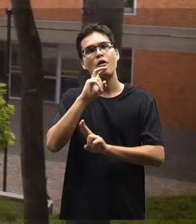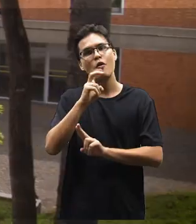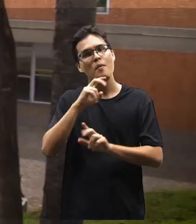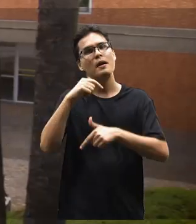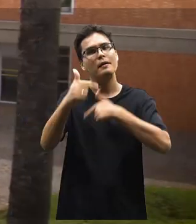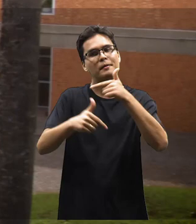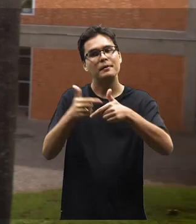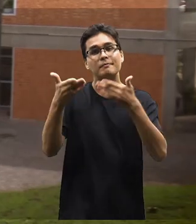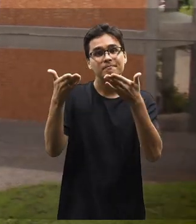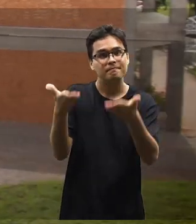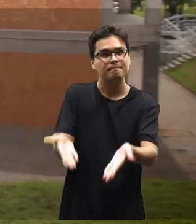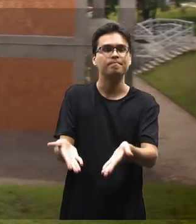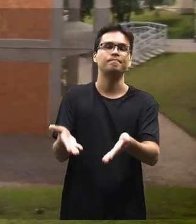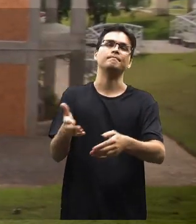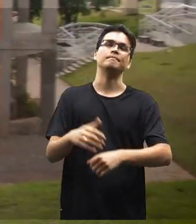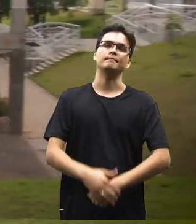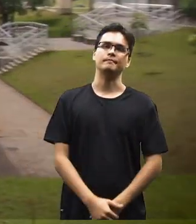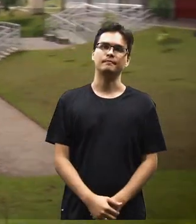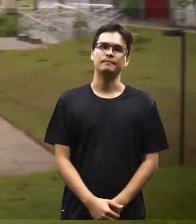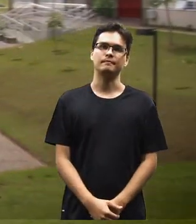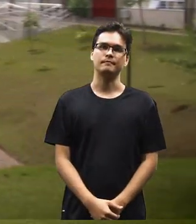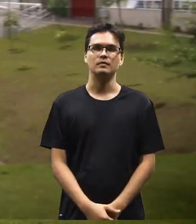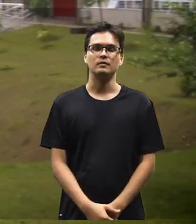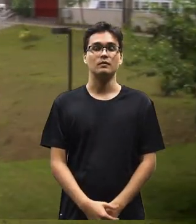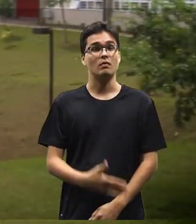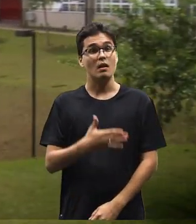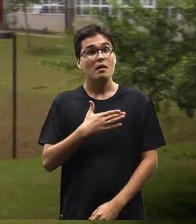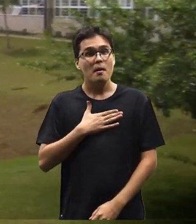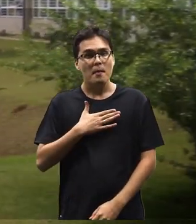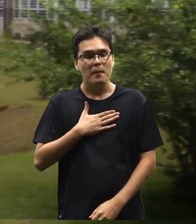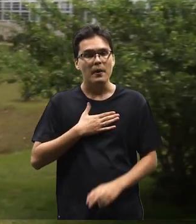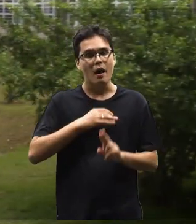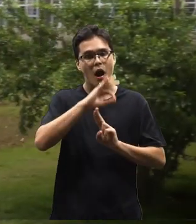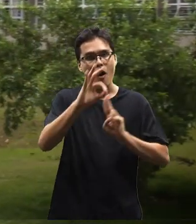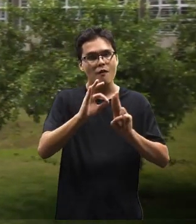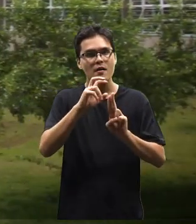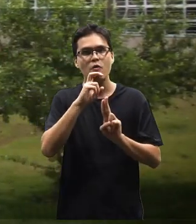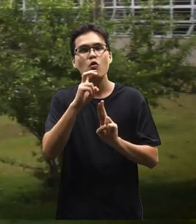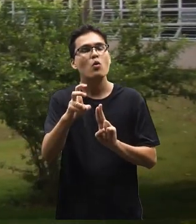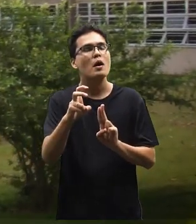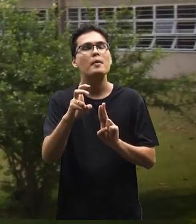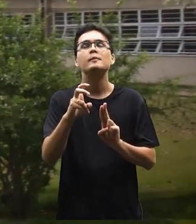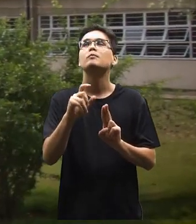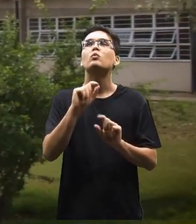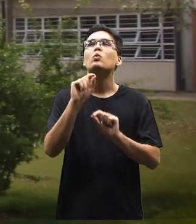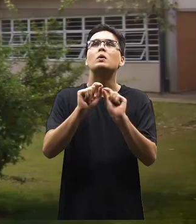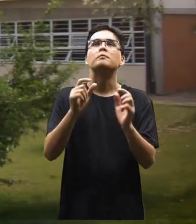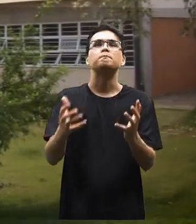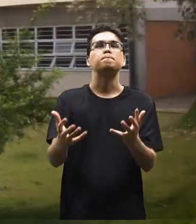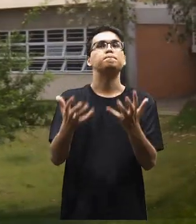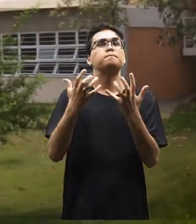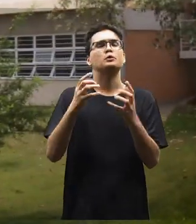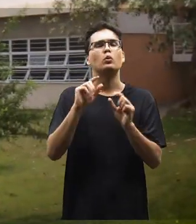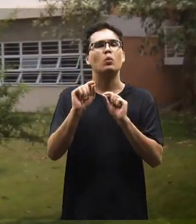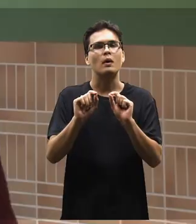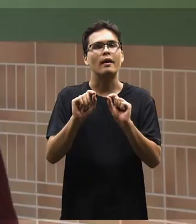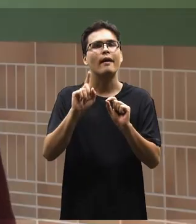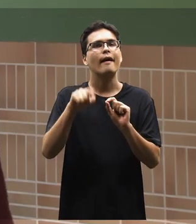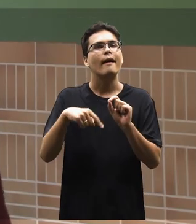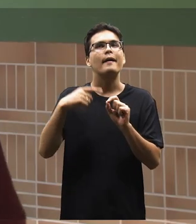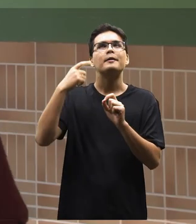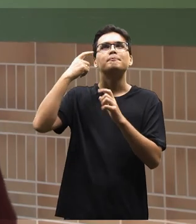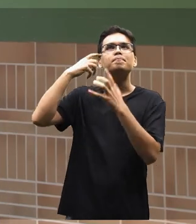Sorocaba tem tentando fazer, principalmente, né? Para mim, a UFSCar Sorocaba, o que trouxe demais, assim, foi essa questão crítica e essa